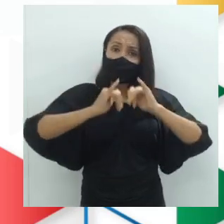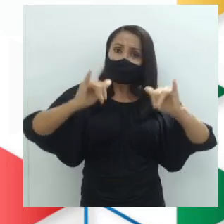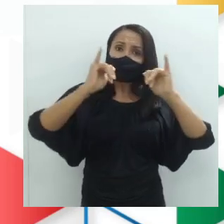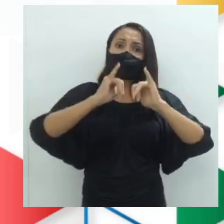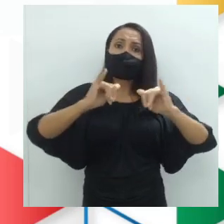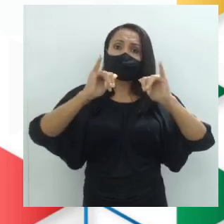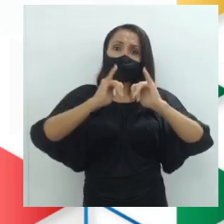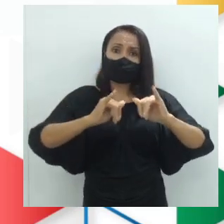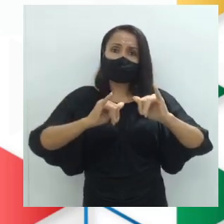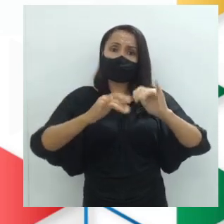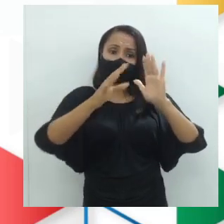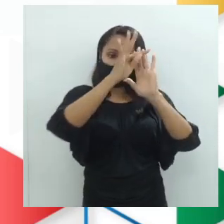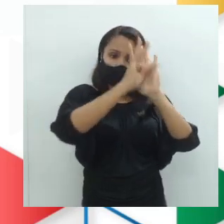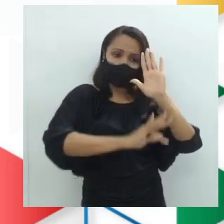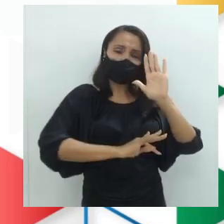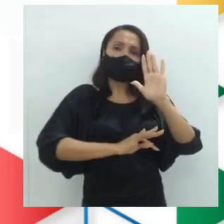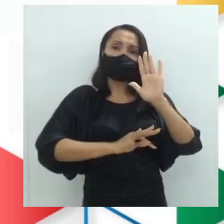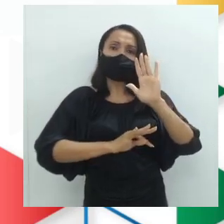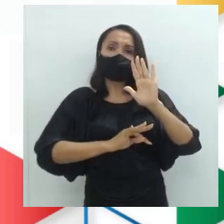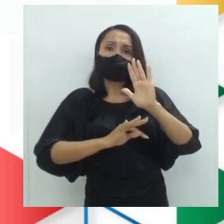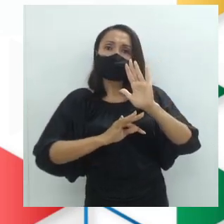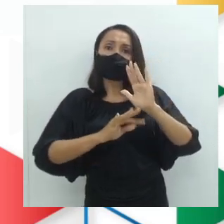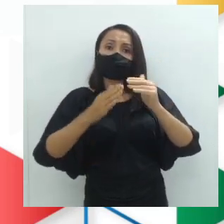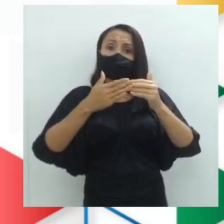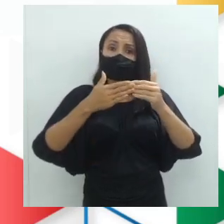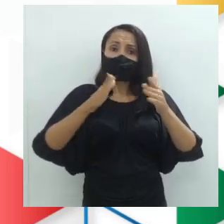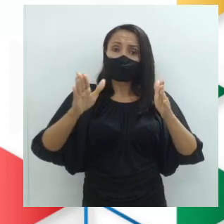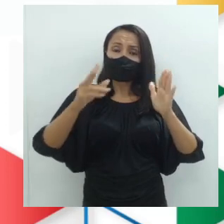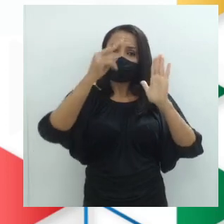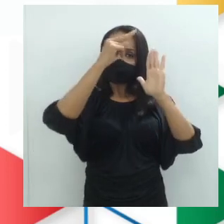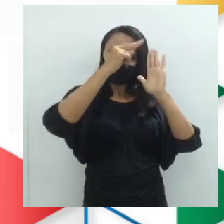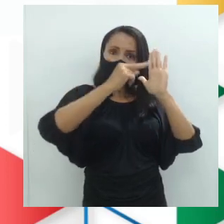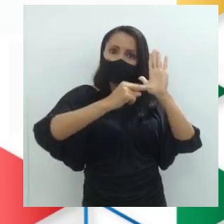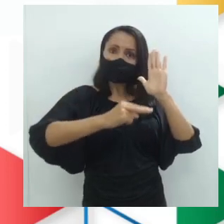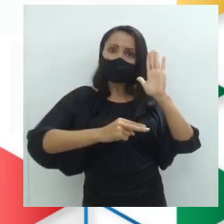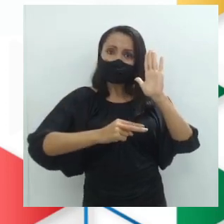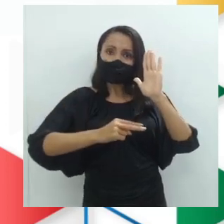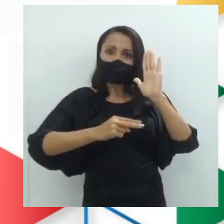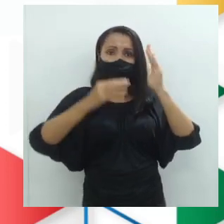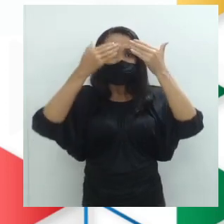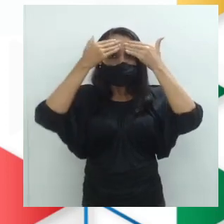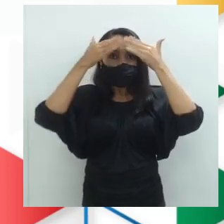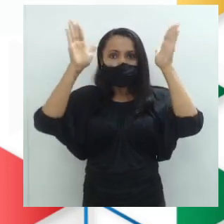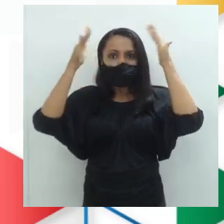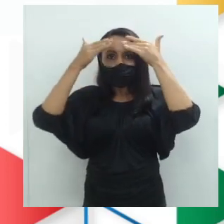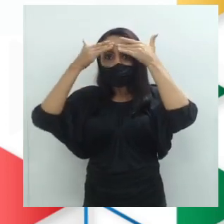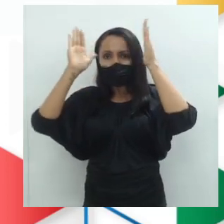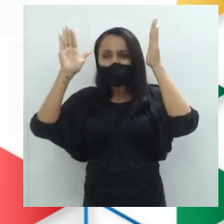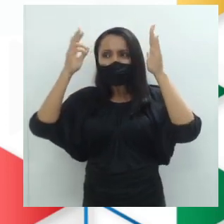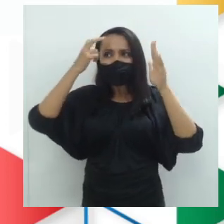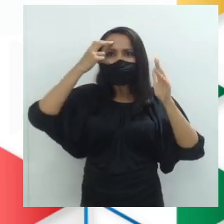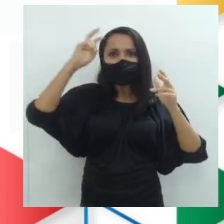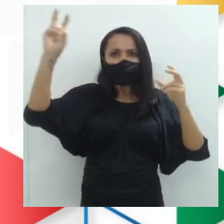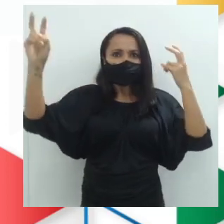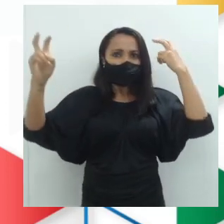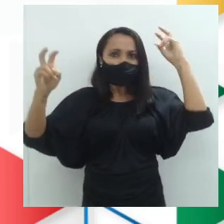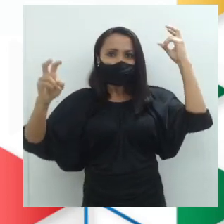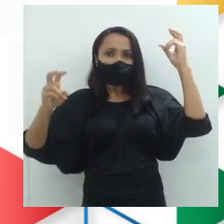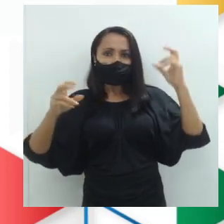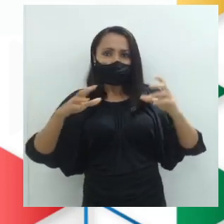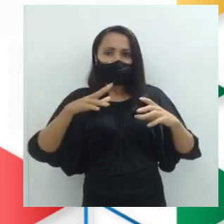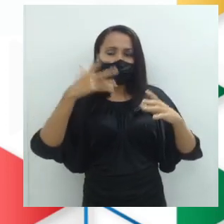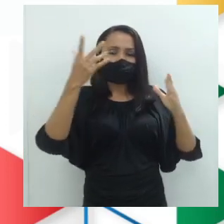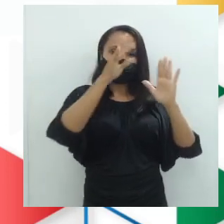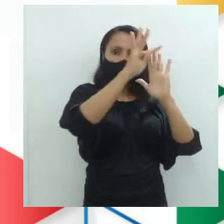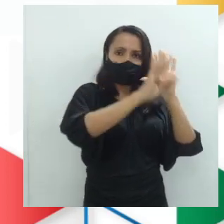implícitas no texto permite ao leitor uma leitura mais aberta e eficiente, saindo da superfície